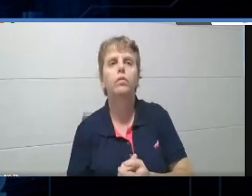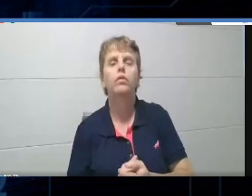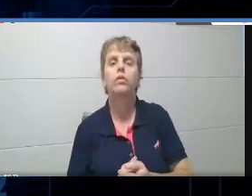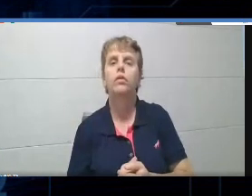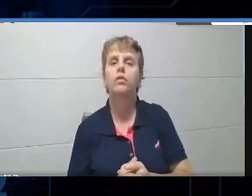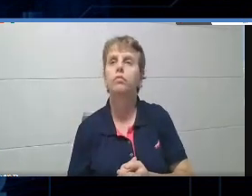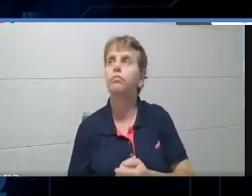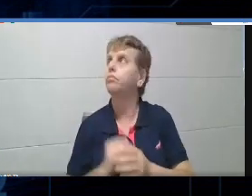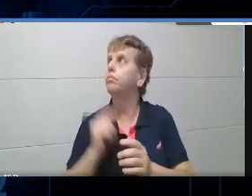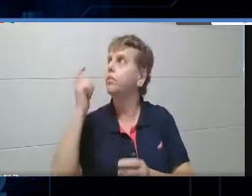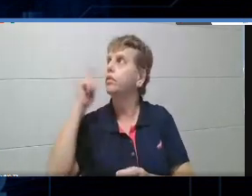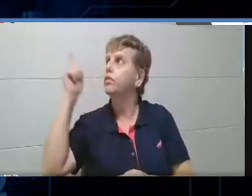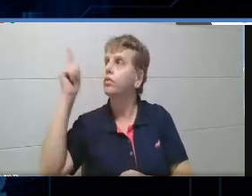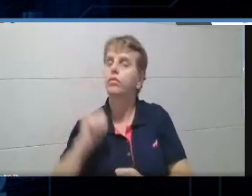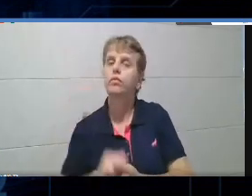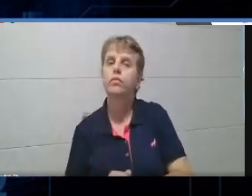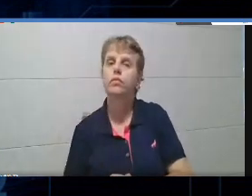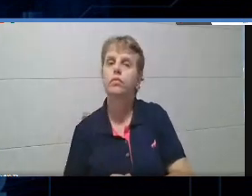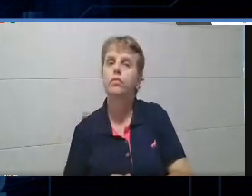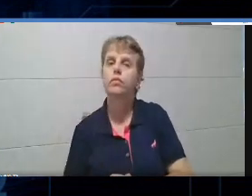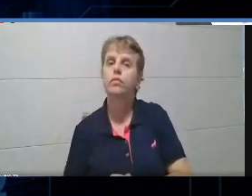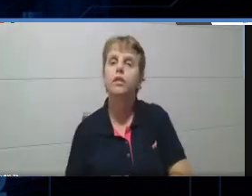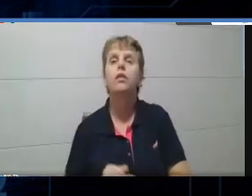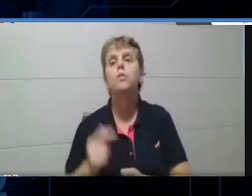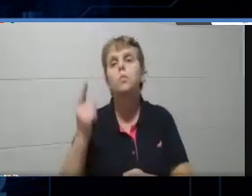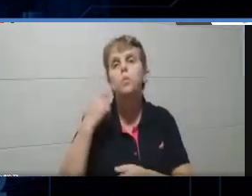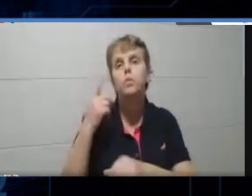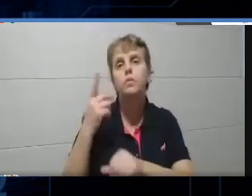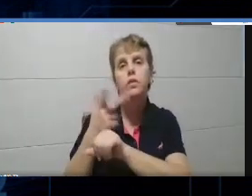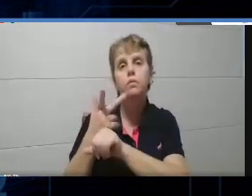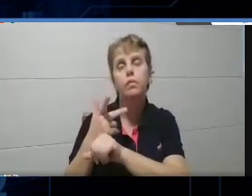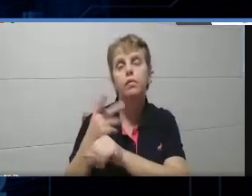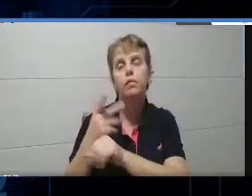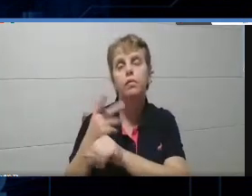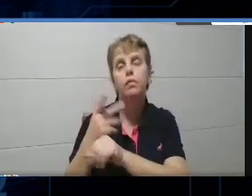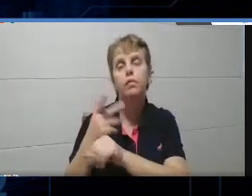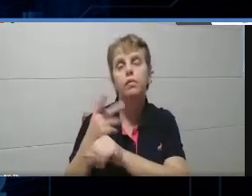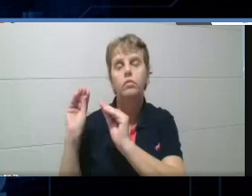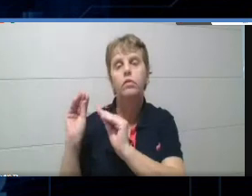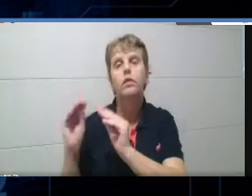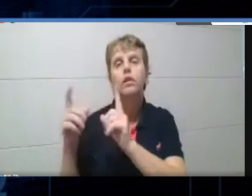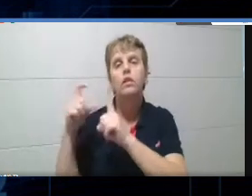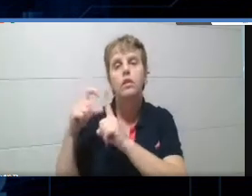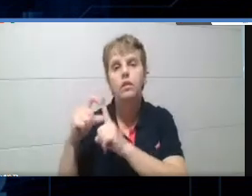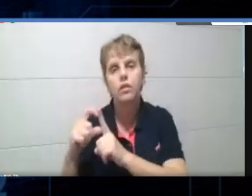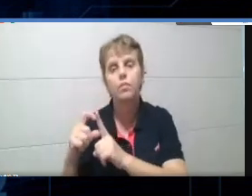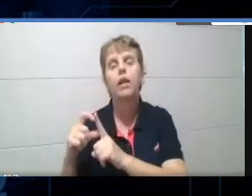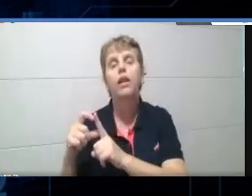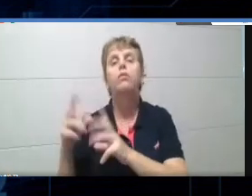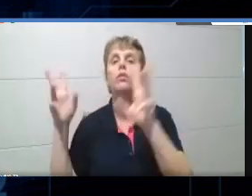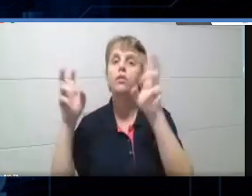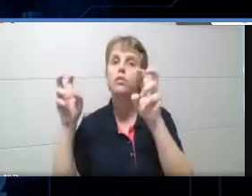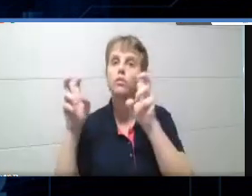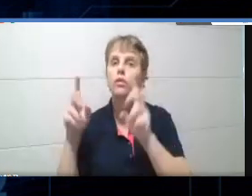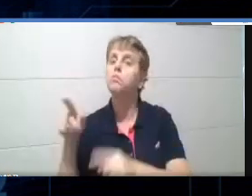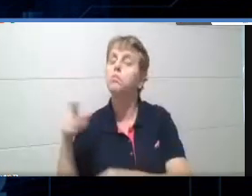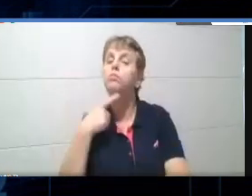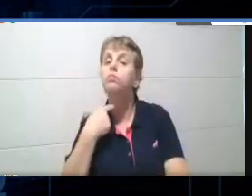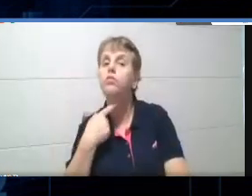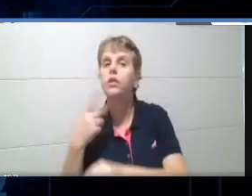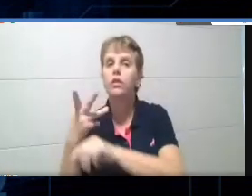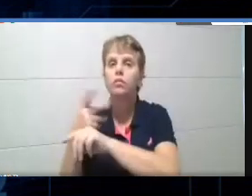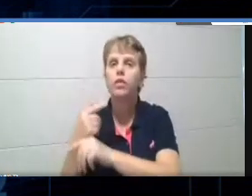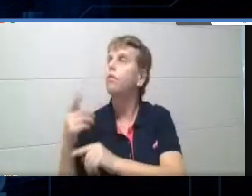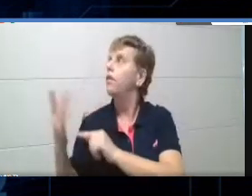aqui em fim de A New Quiz, né? E você pode procurar, colocar ali as palavras-chave do assunto que você deseja. Vai